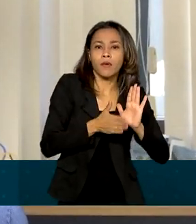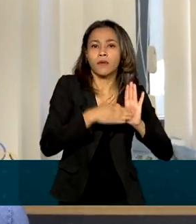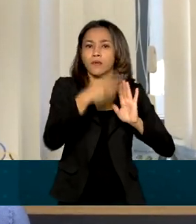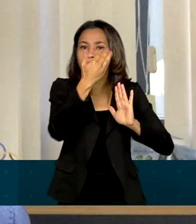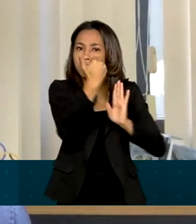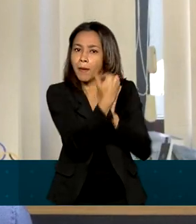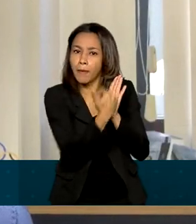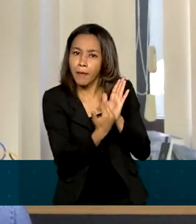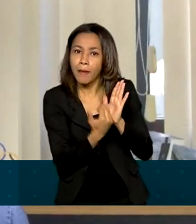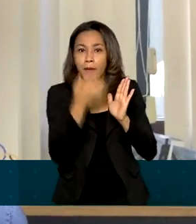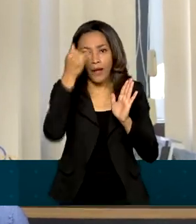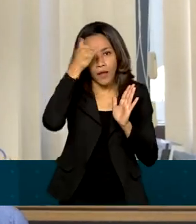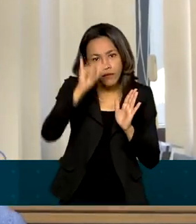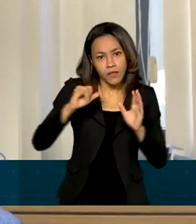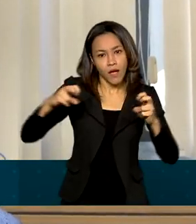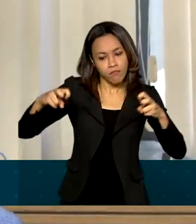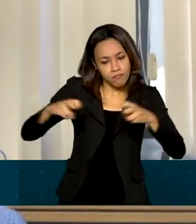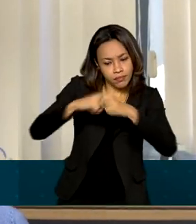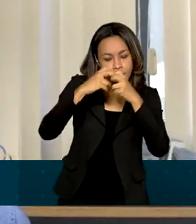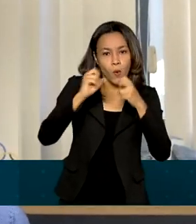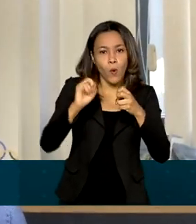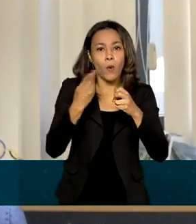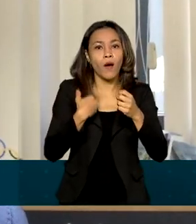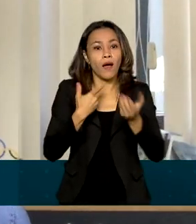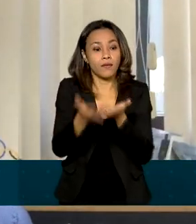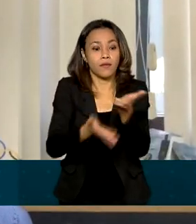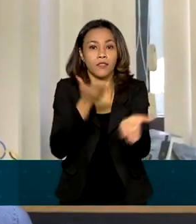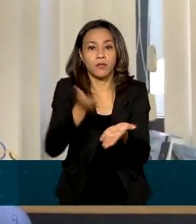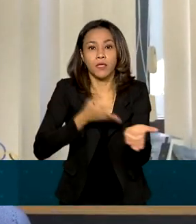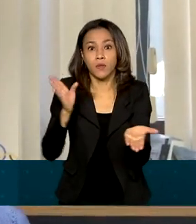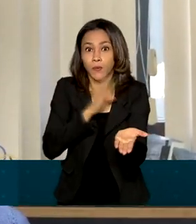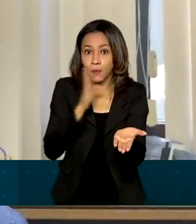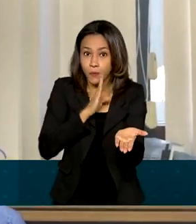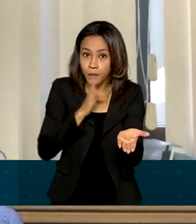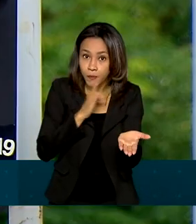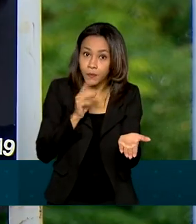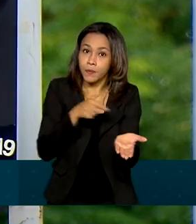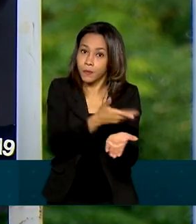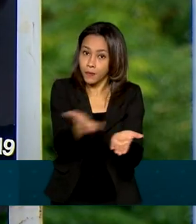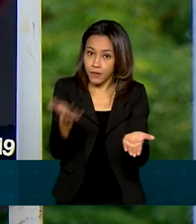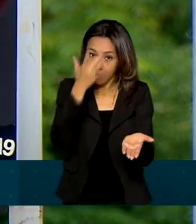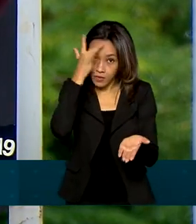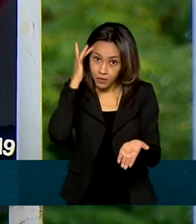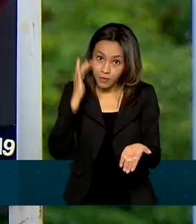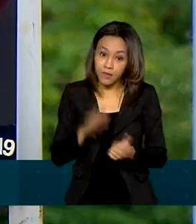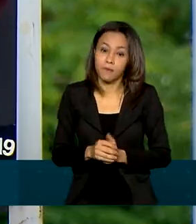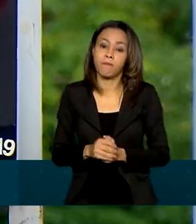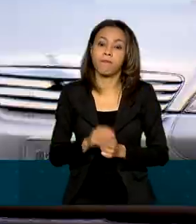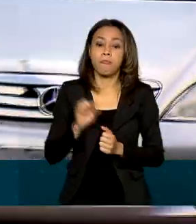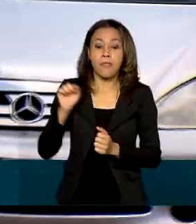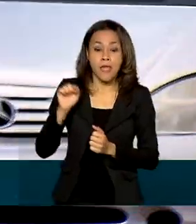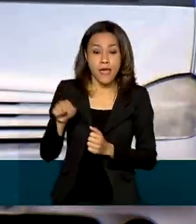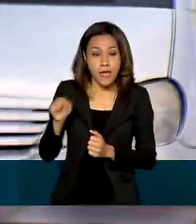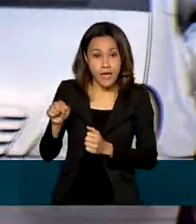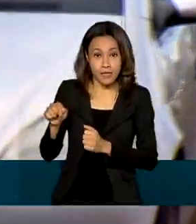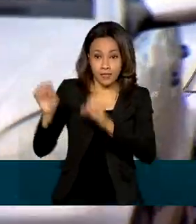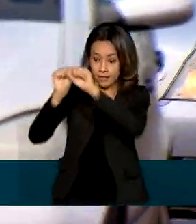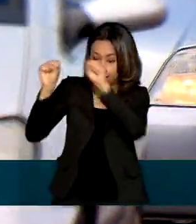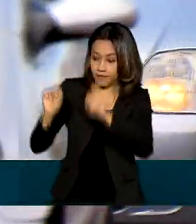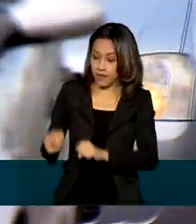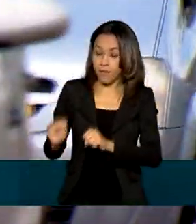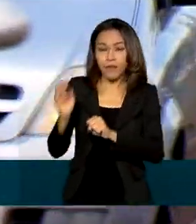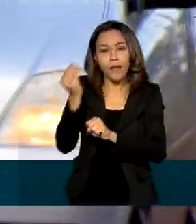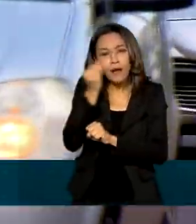acidentes, bem como para prestar um atendimento mais imediato às vítimas. Por enquanto, o RENAEST está em fase piloto.